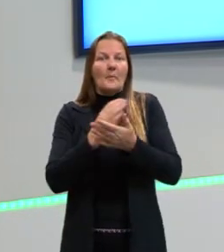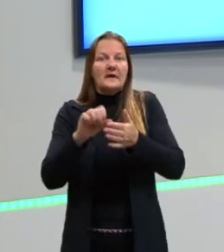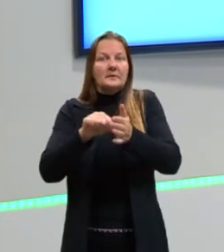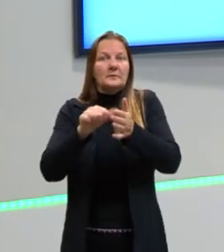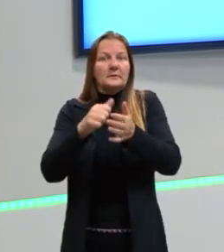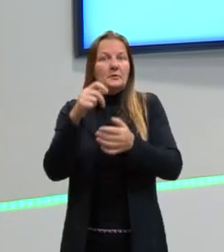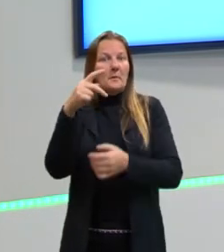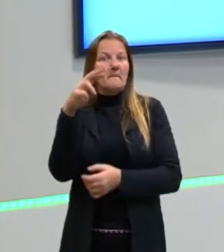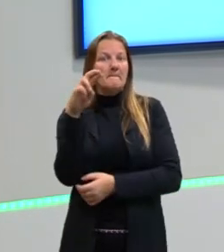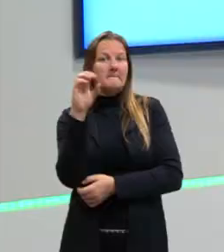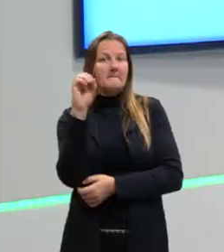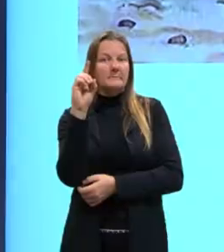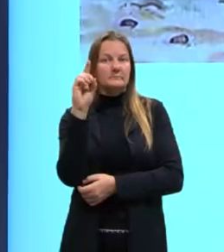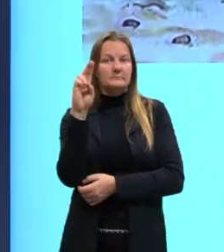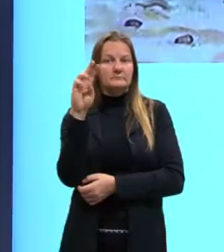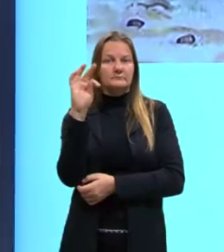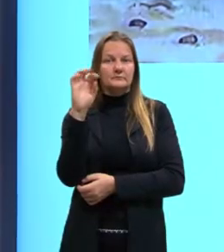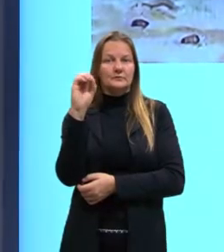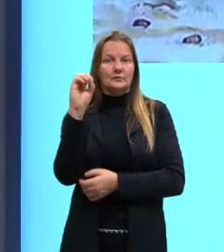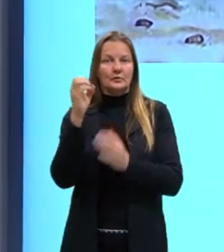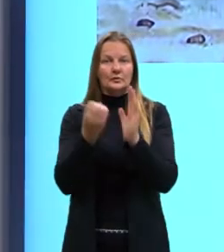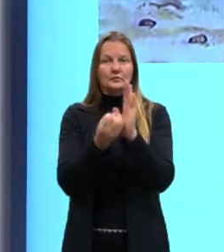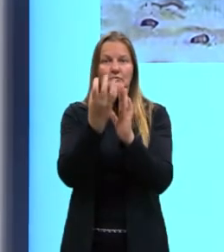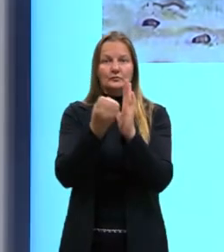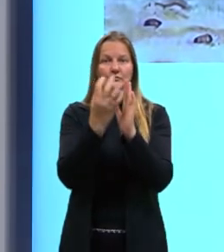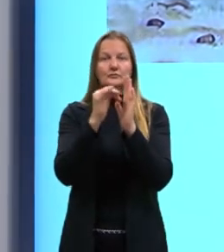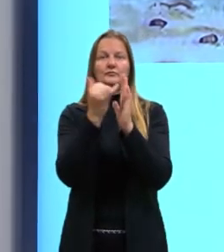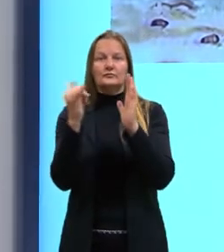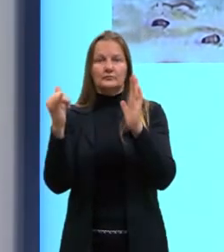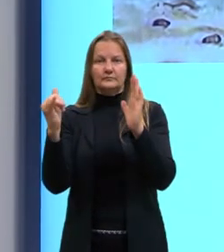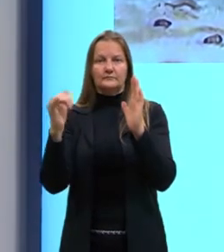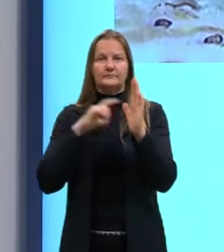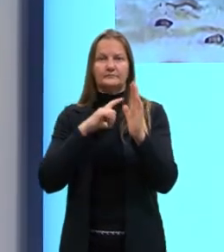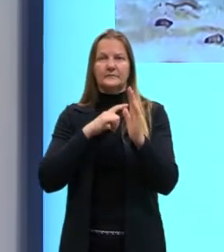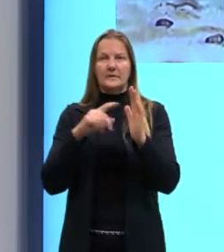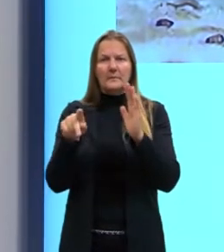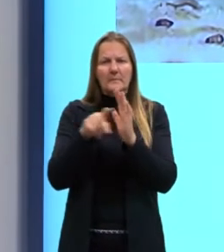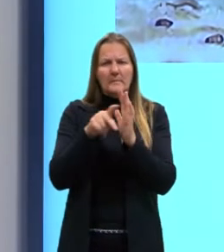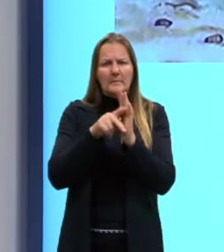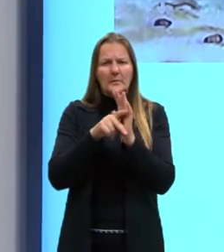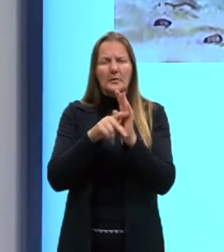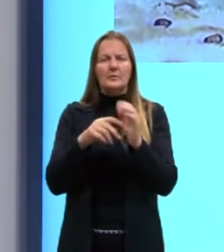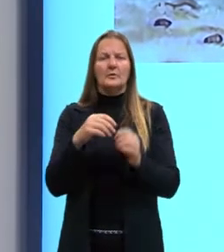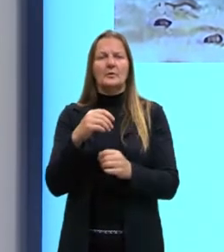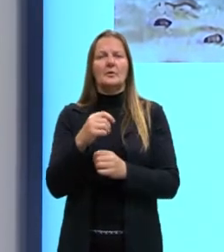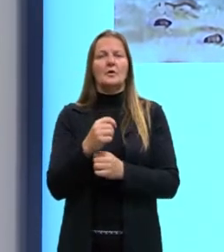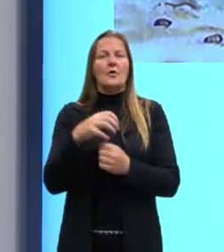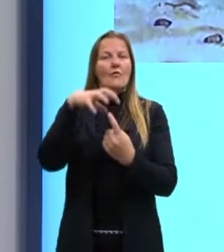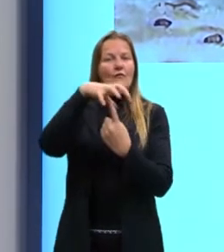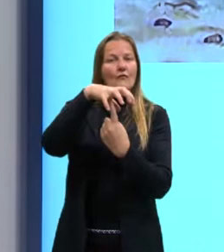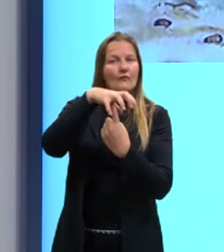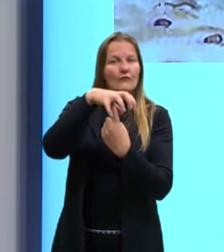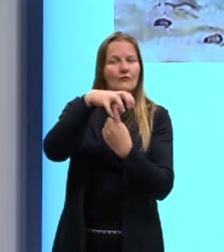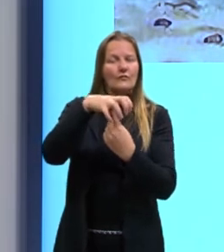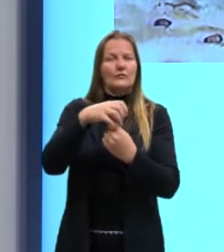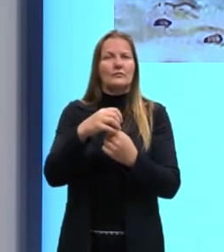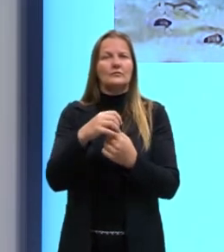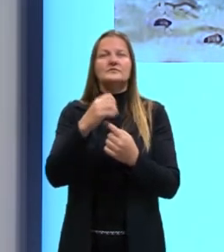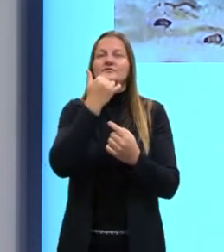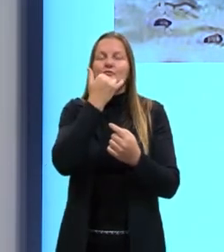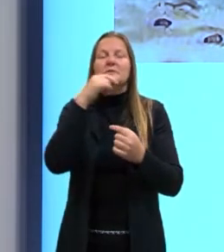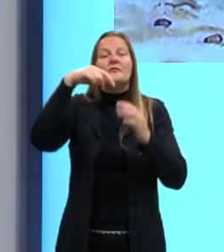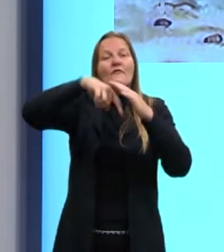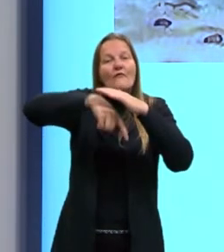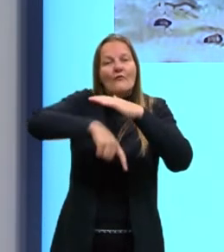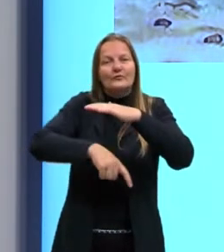autótrofo, autótrofico. Então, por exemplo, aqui, plantas do fundo de uma lagoa, mais ou menos, parece ali.